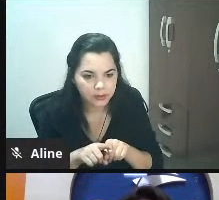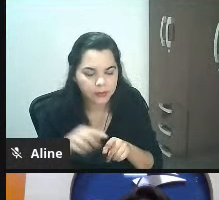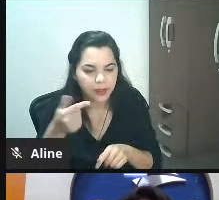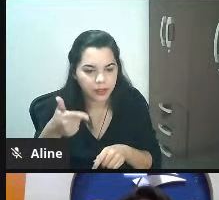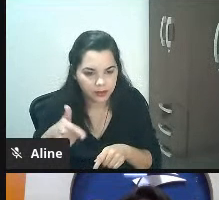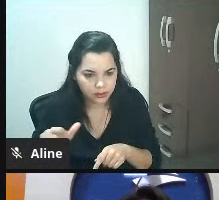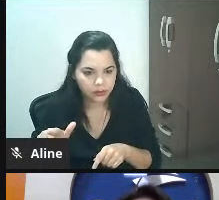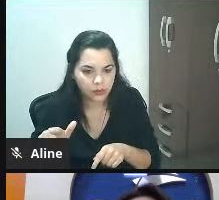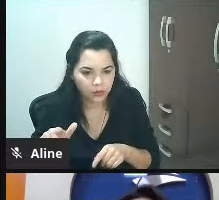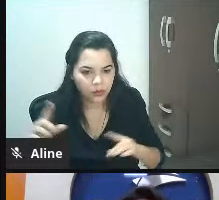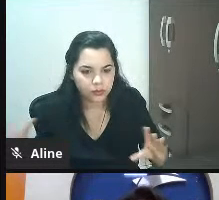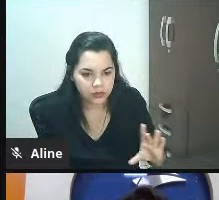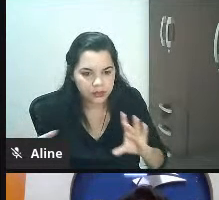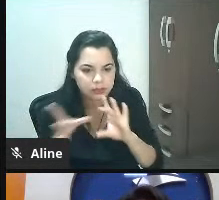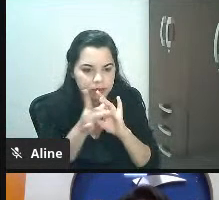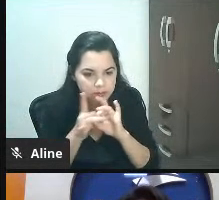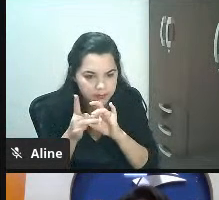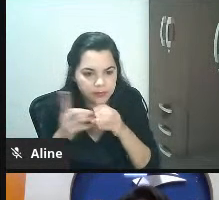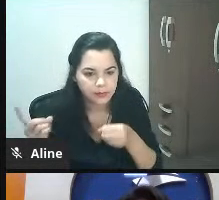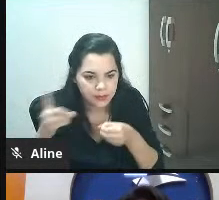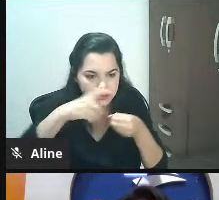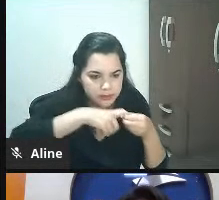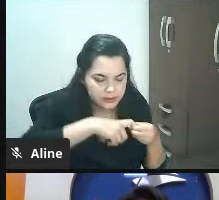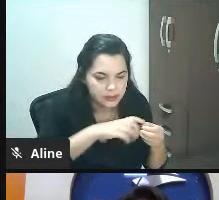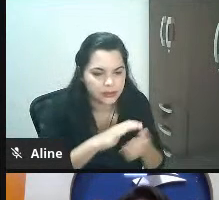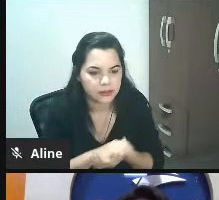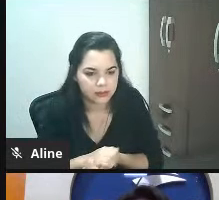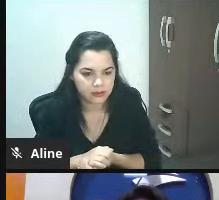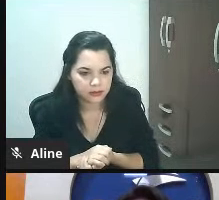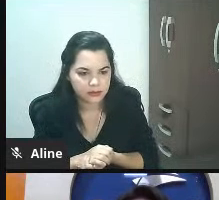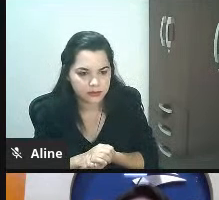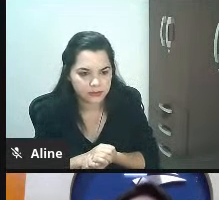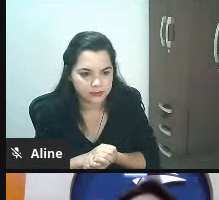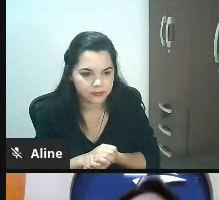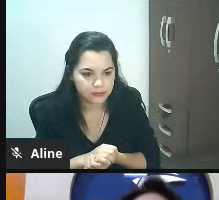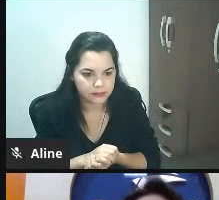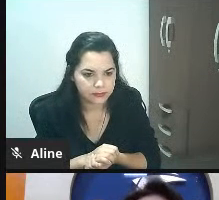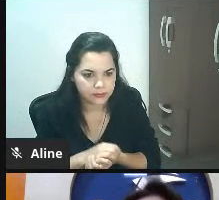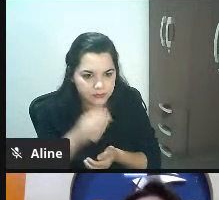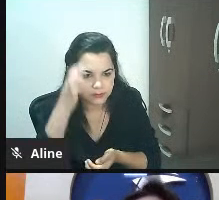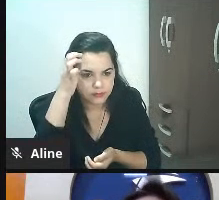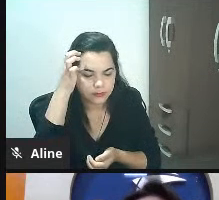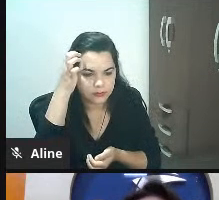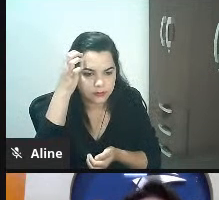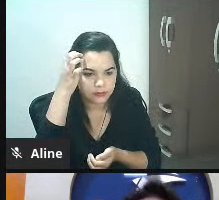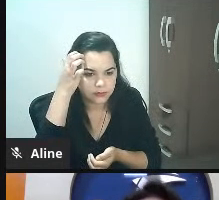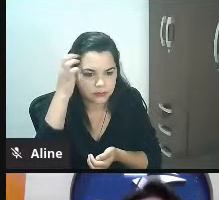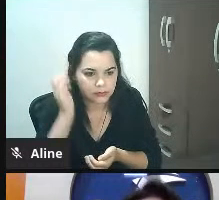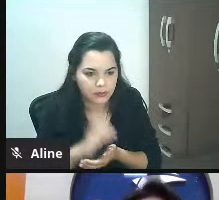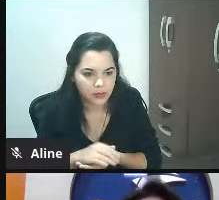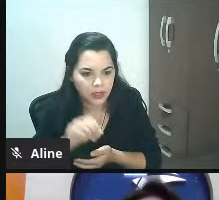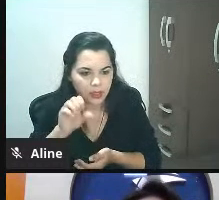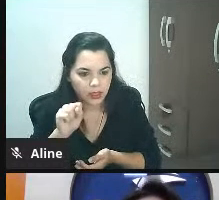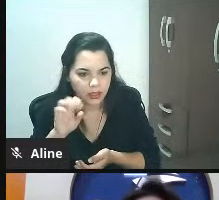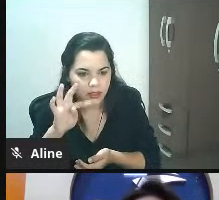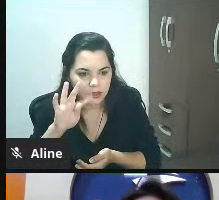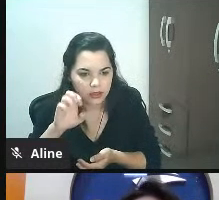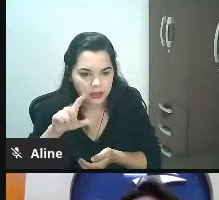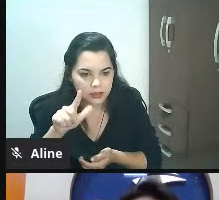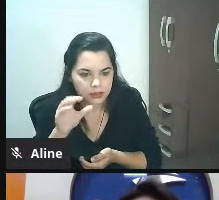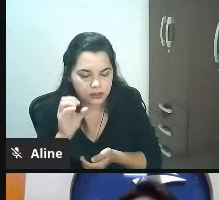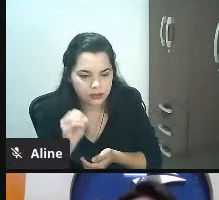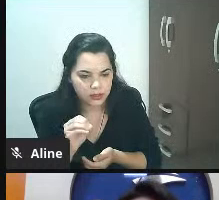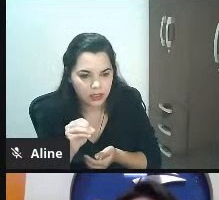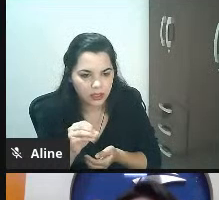parcerias as ferramentas que eu vou sugerir para vocês olha que interessante essa parceria aqui a Estelo é uma bandeira